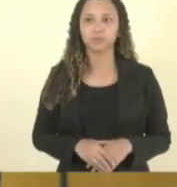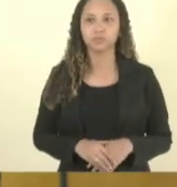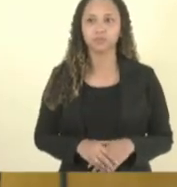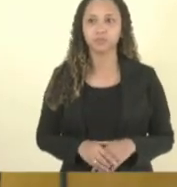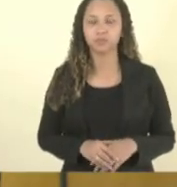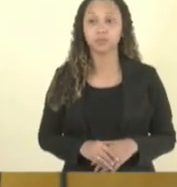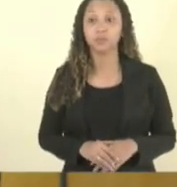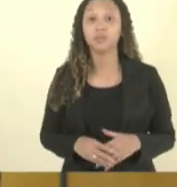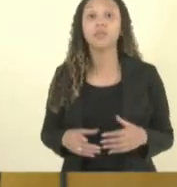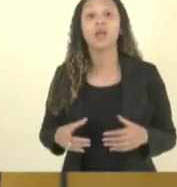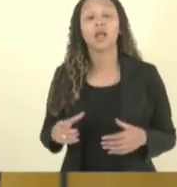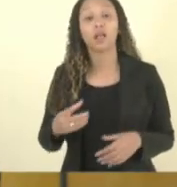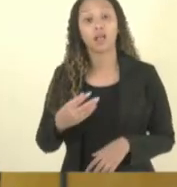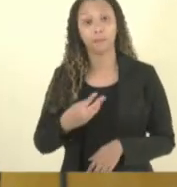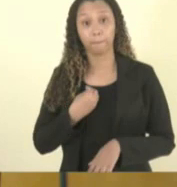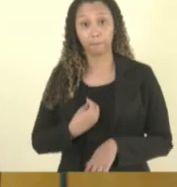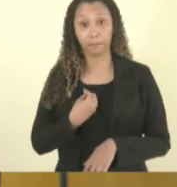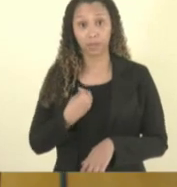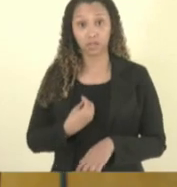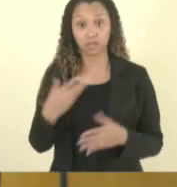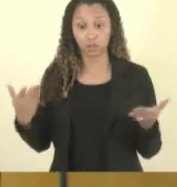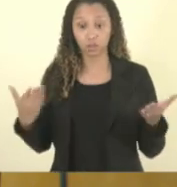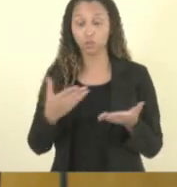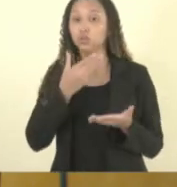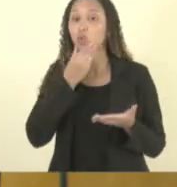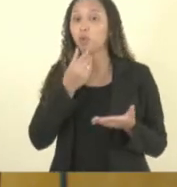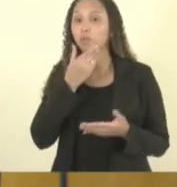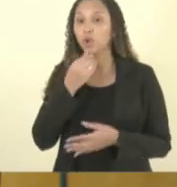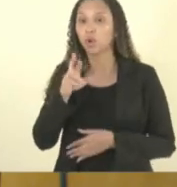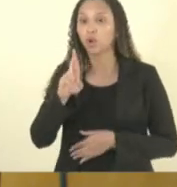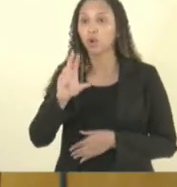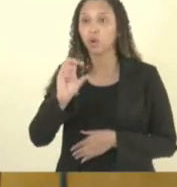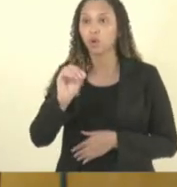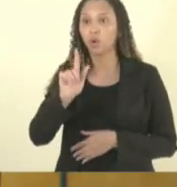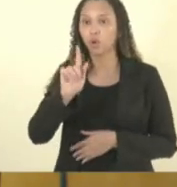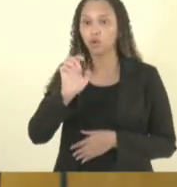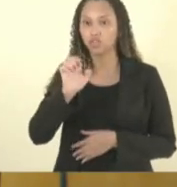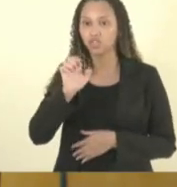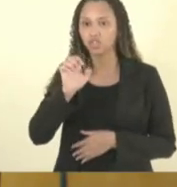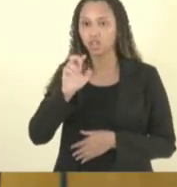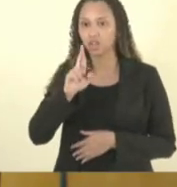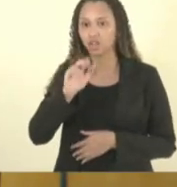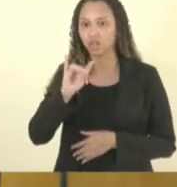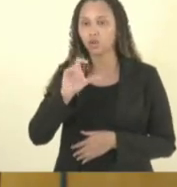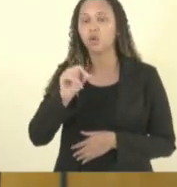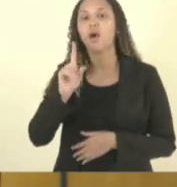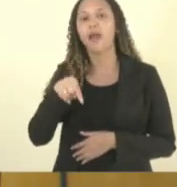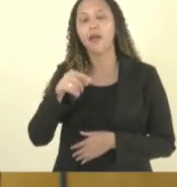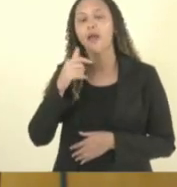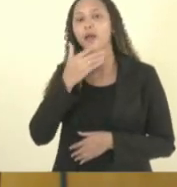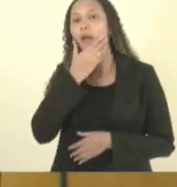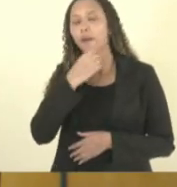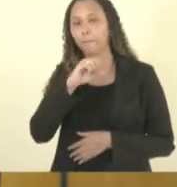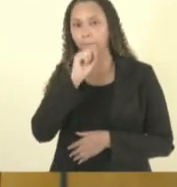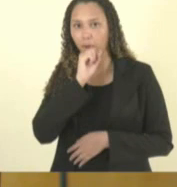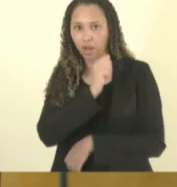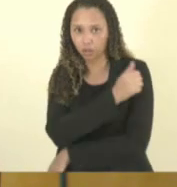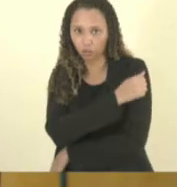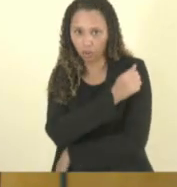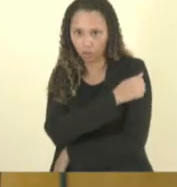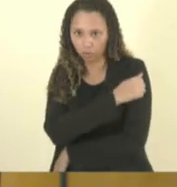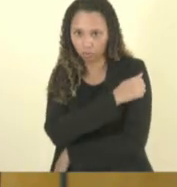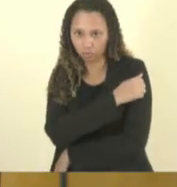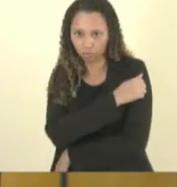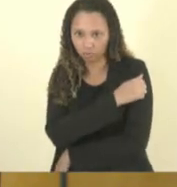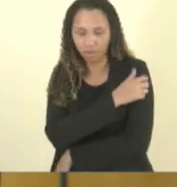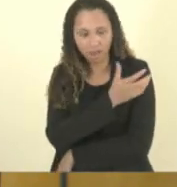aqui conosco o senhor Rogério Rodrigues é pai de aluno não é isso Rogério quer dar uma